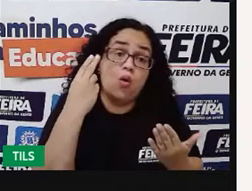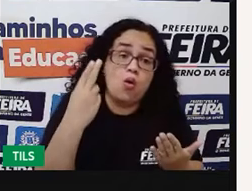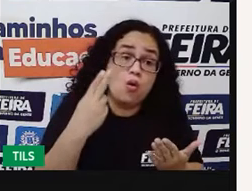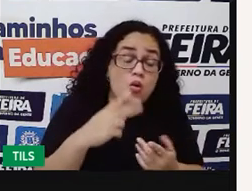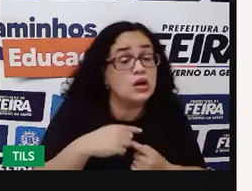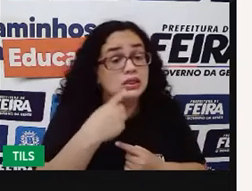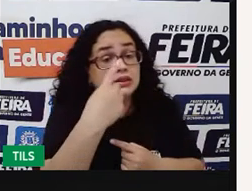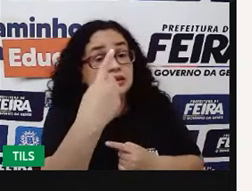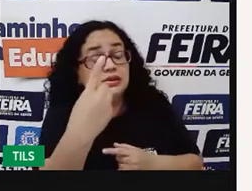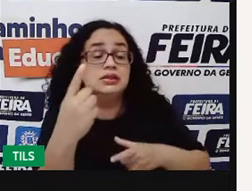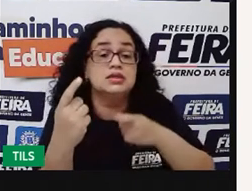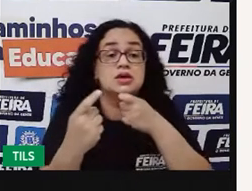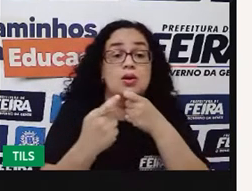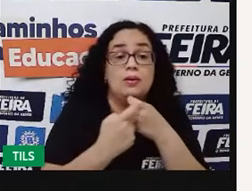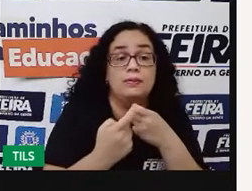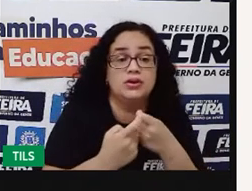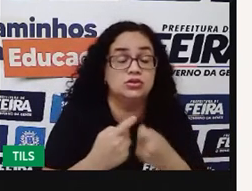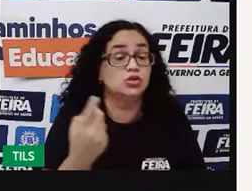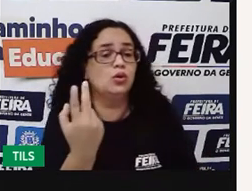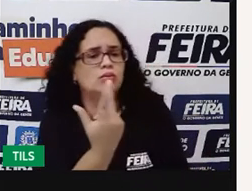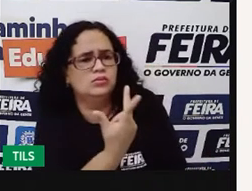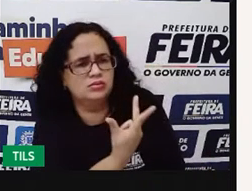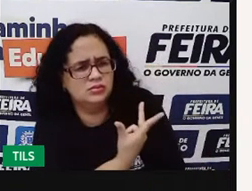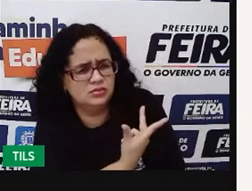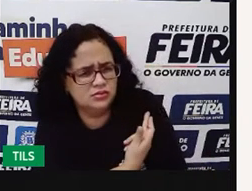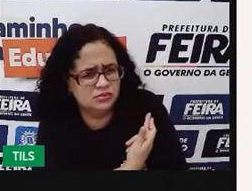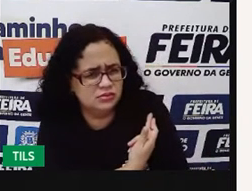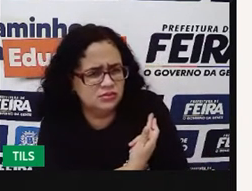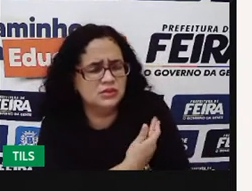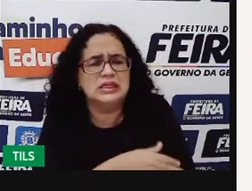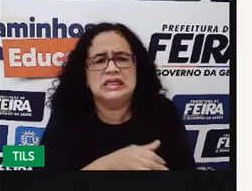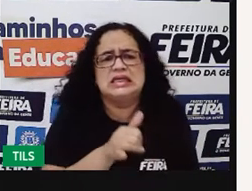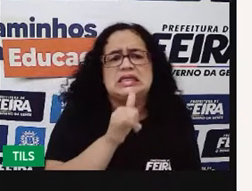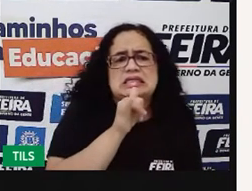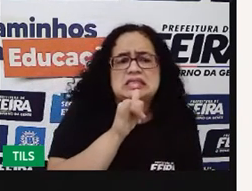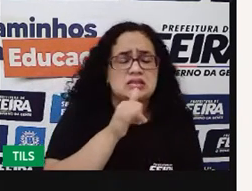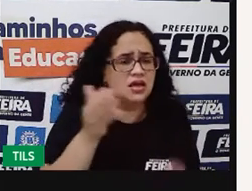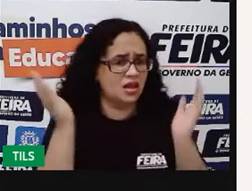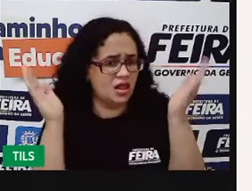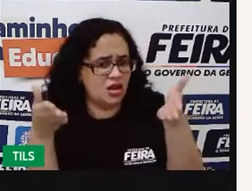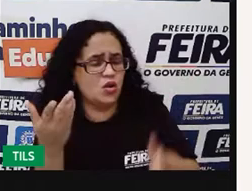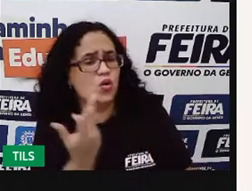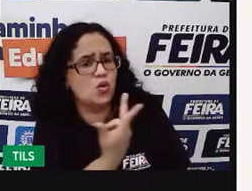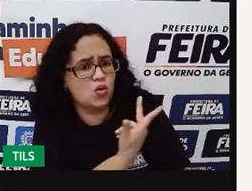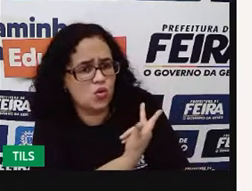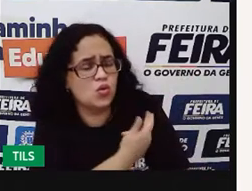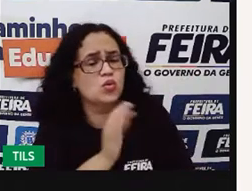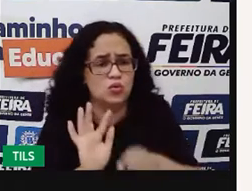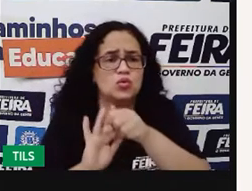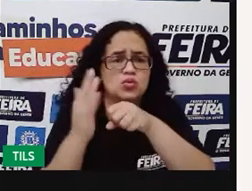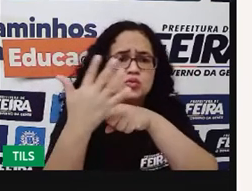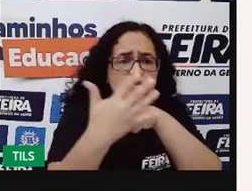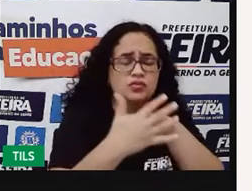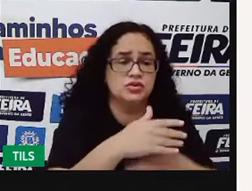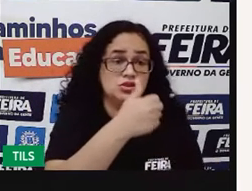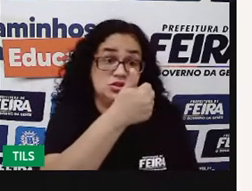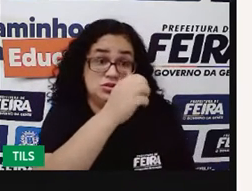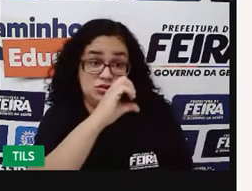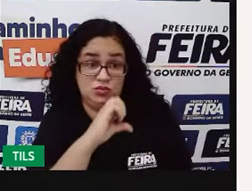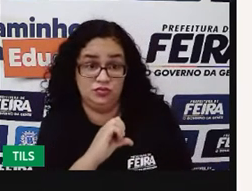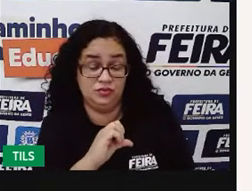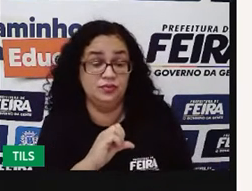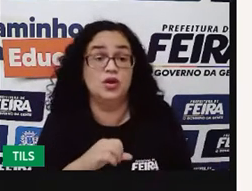ir ao médico. Tomar uma vacina, ir tomar a vacina, por exemplo, agora, ir tomar a vacina da Covid-19, né?